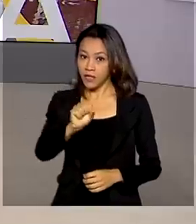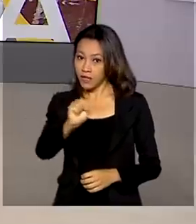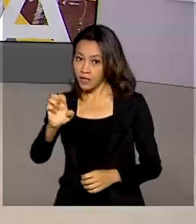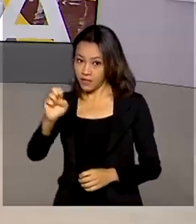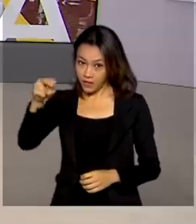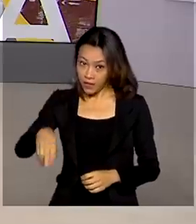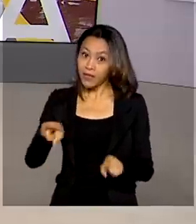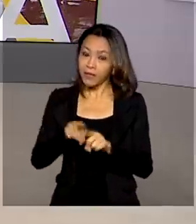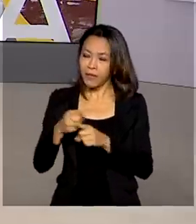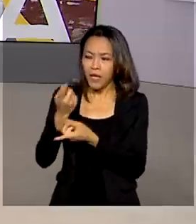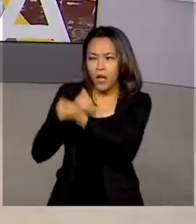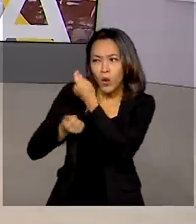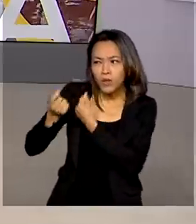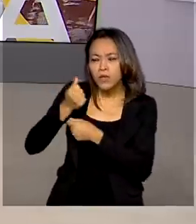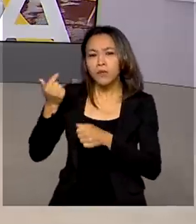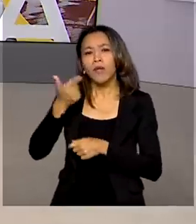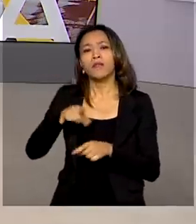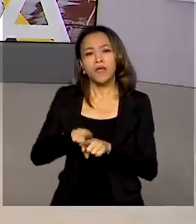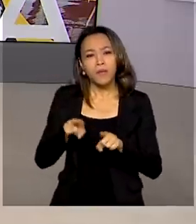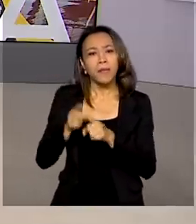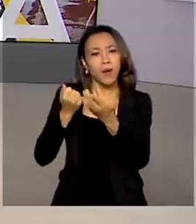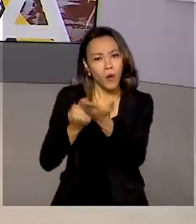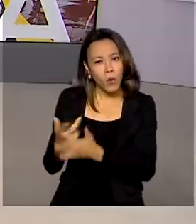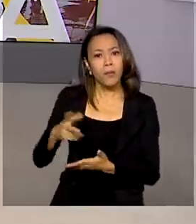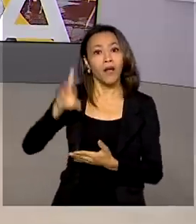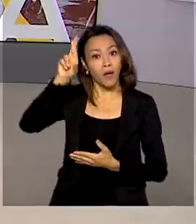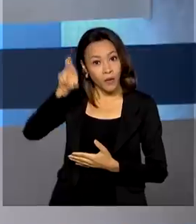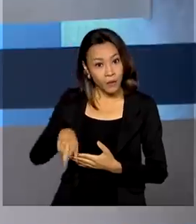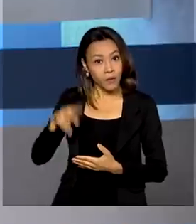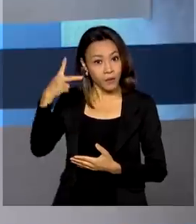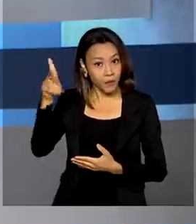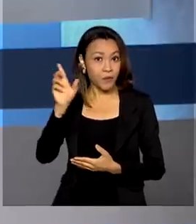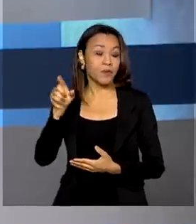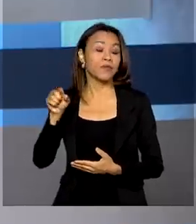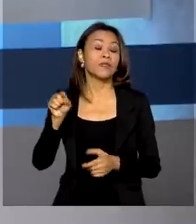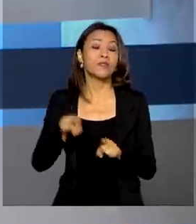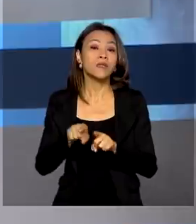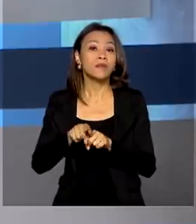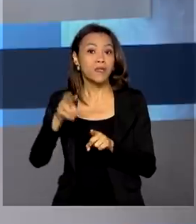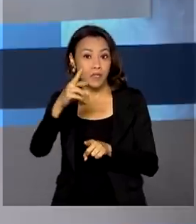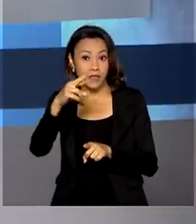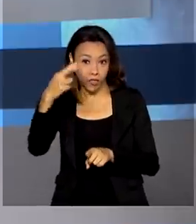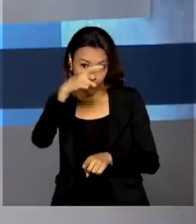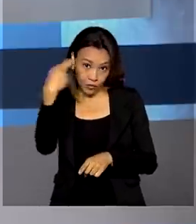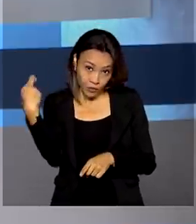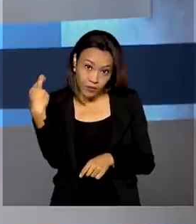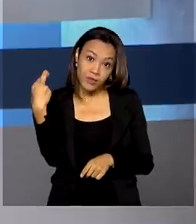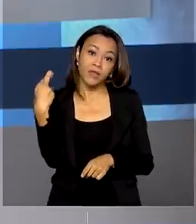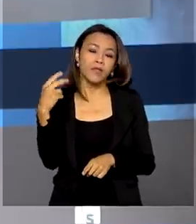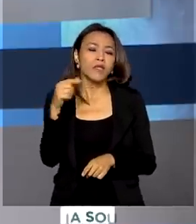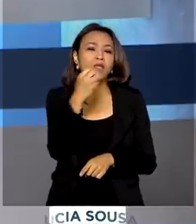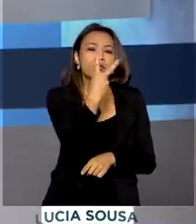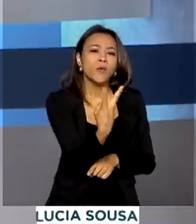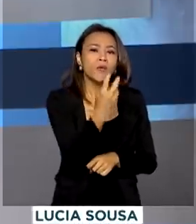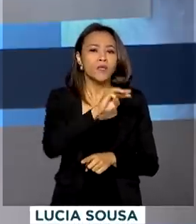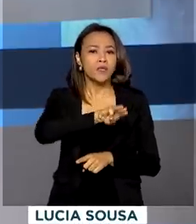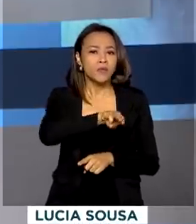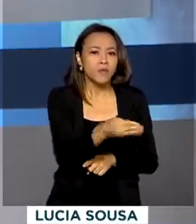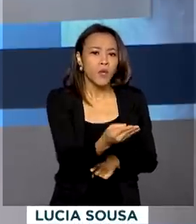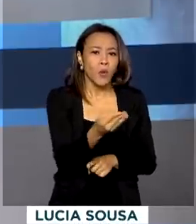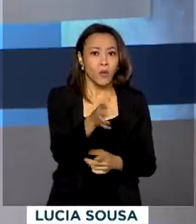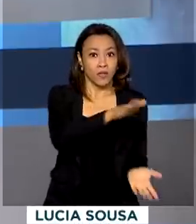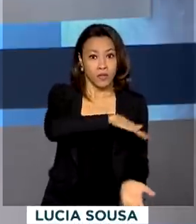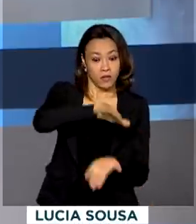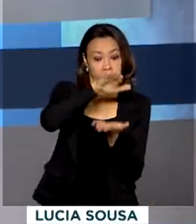tratativas finais para a compra da vacina russa Sputnik. E 2 milhões e meio de doses produzidas no Brasil pelo